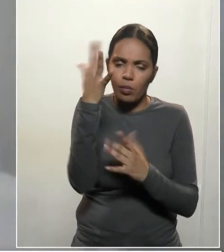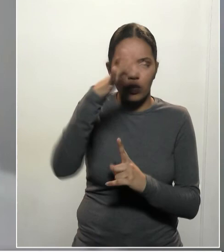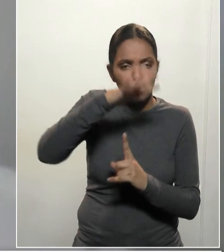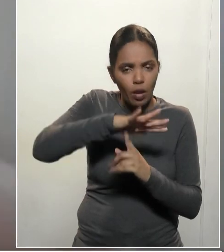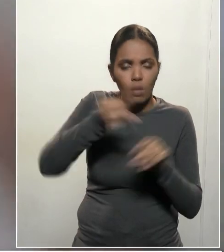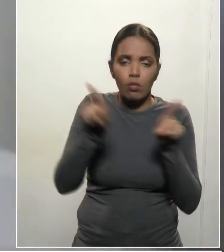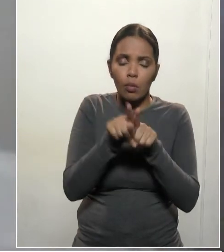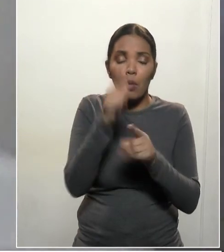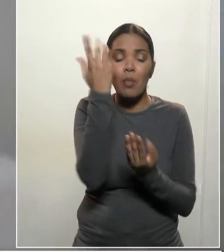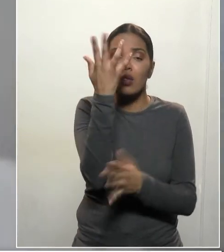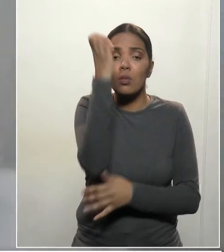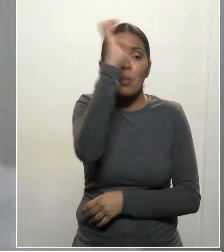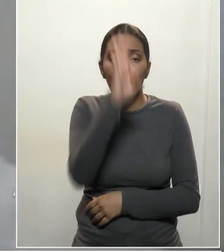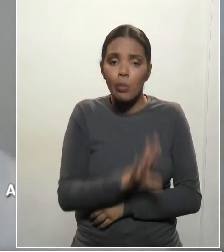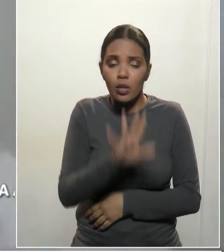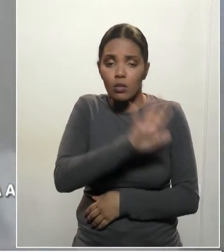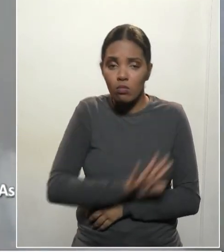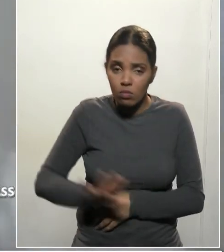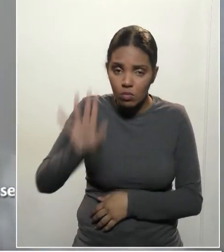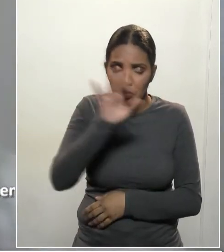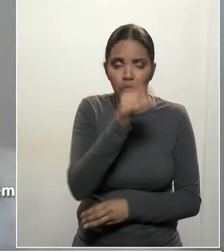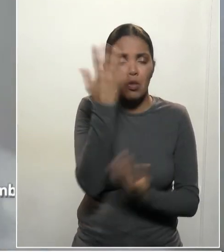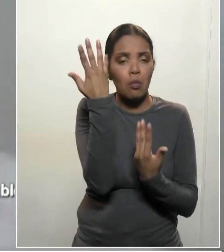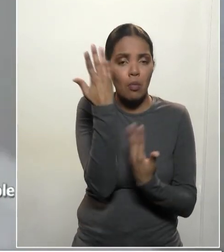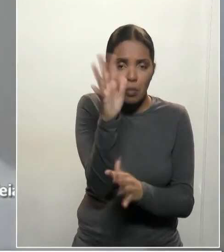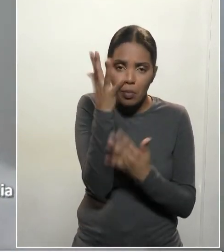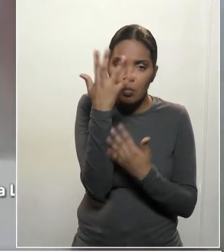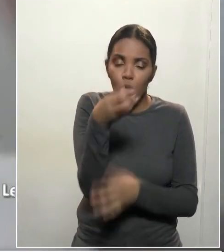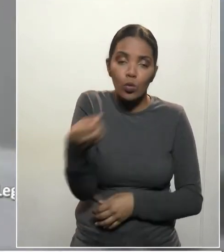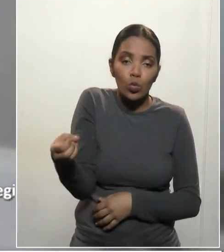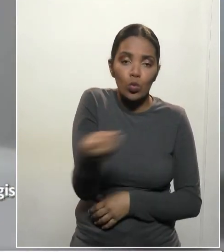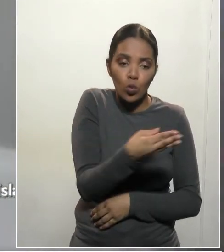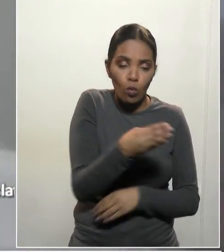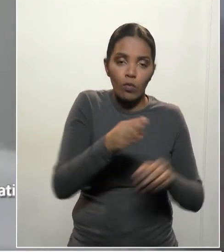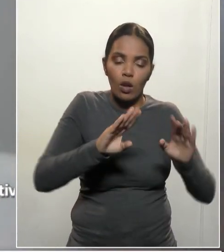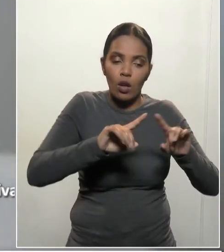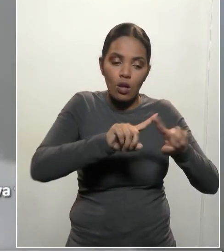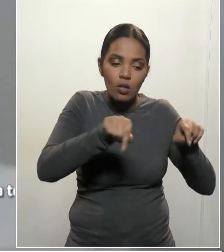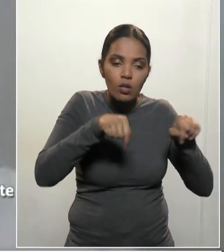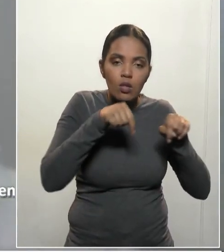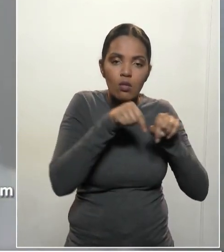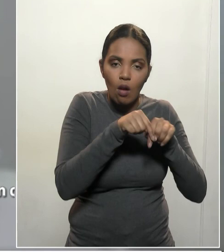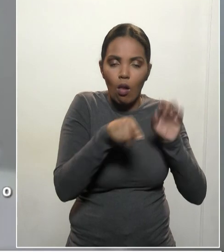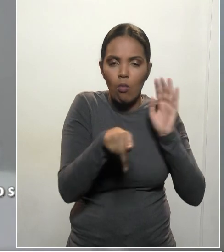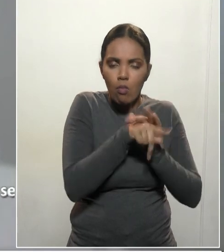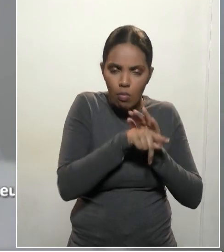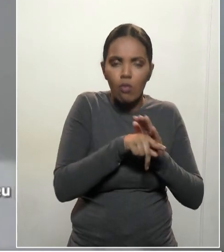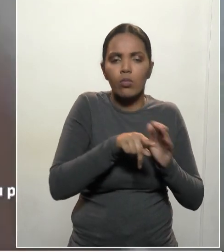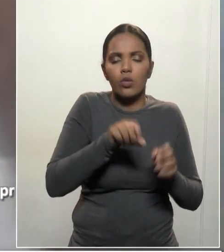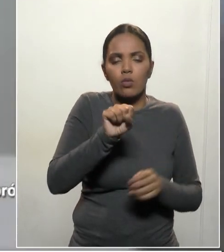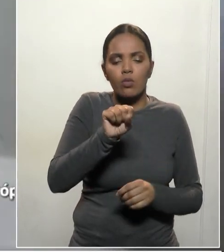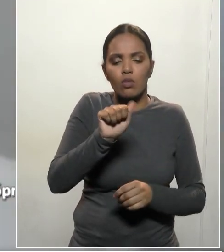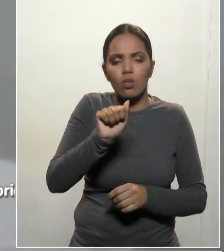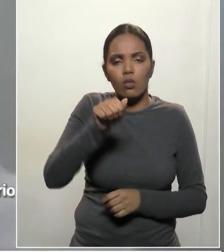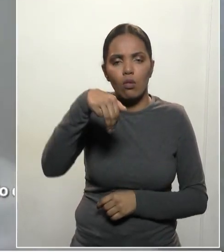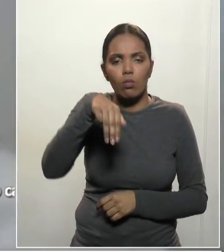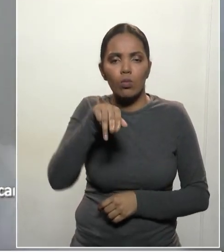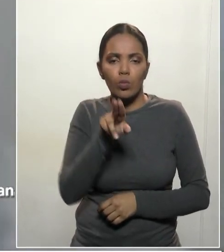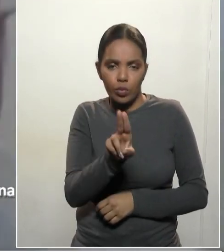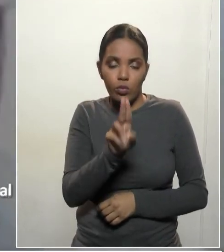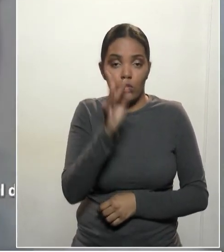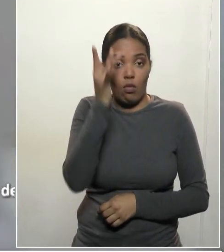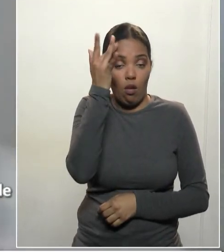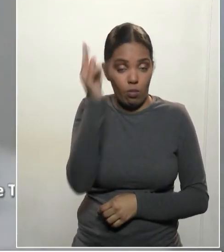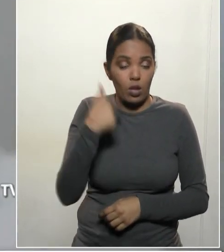pediátrico, parabéns Londrina, pelo novo prédio do SAMU, que homenageia um grande homem, e espero vocês